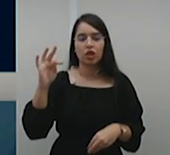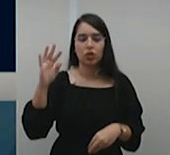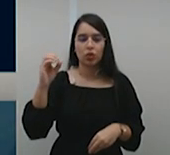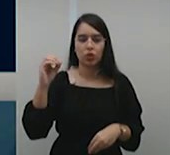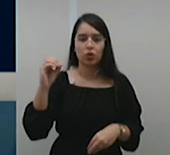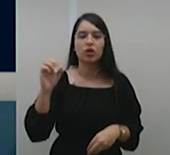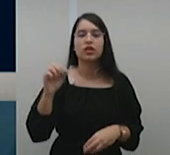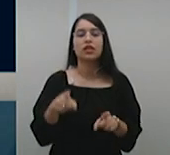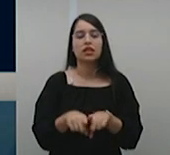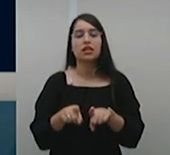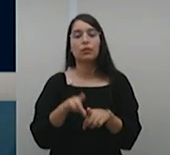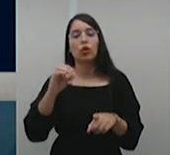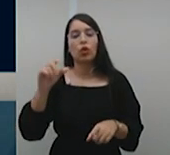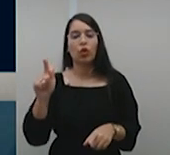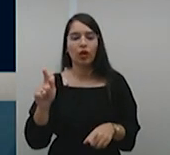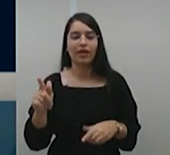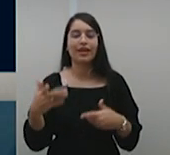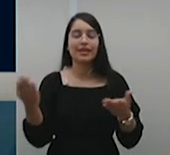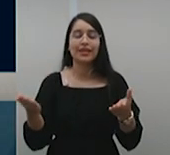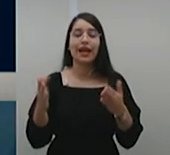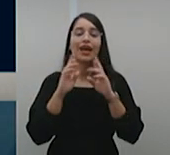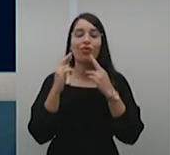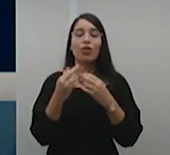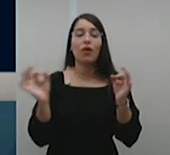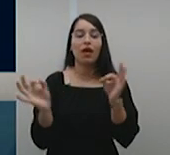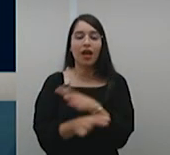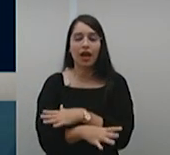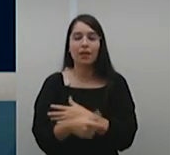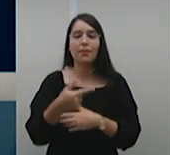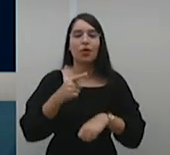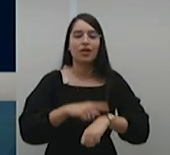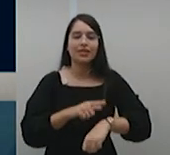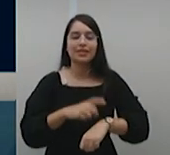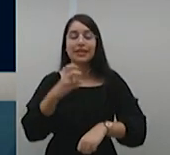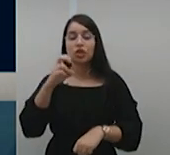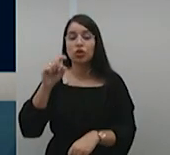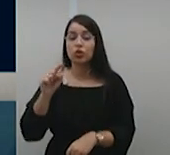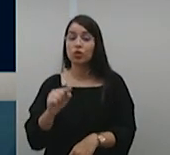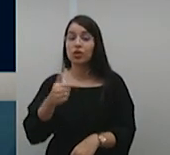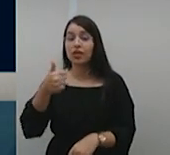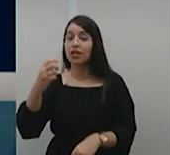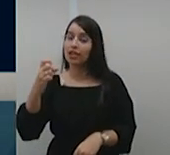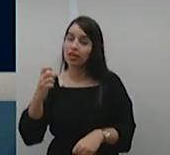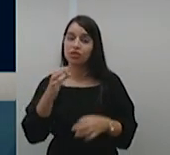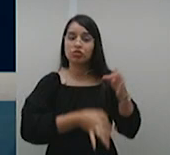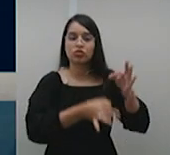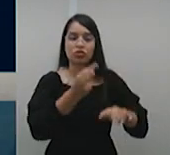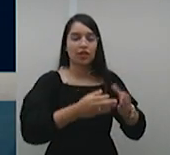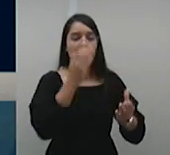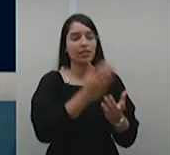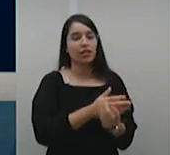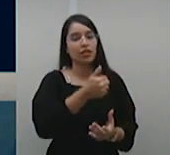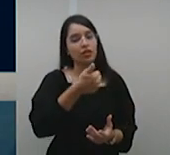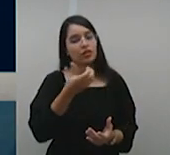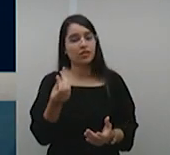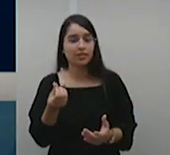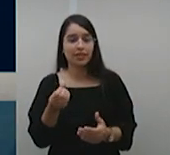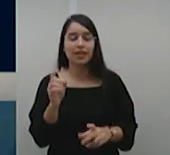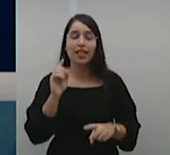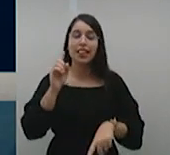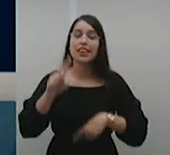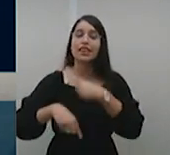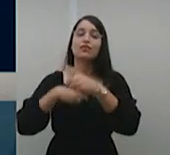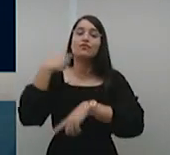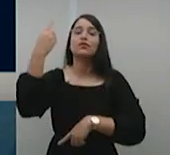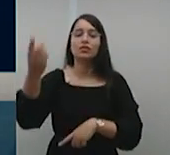17 horas e 37 minutos. Foram julgados 16 processos, tendo sido adiado a apreciação dos demais para a próxima sessão.